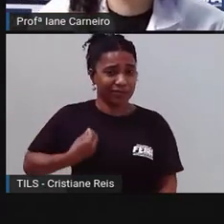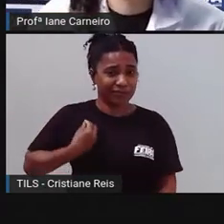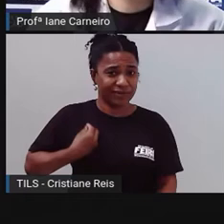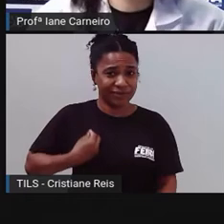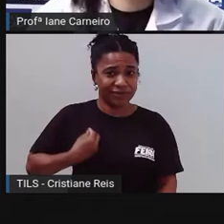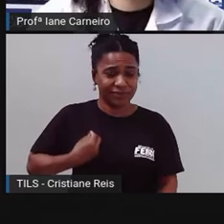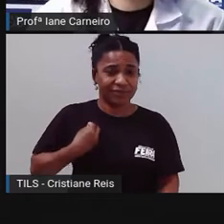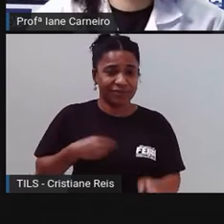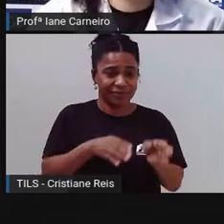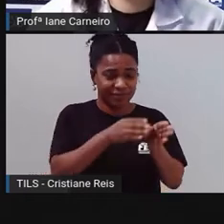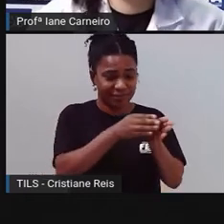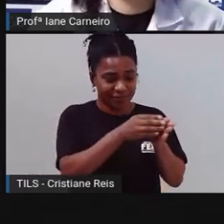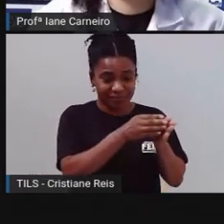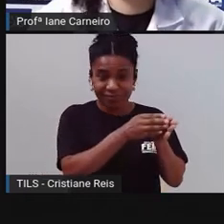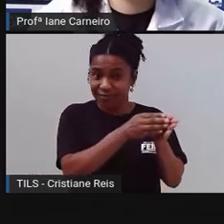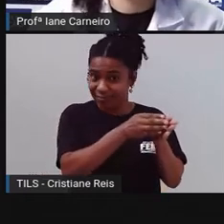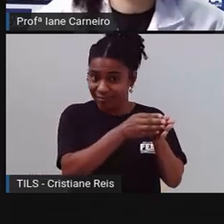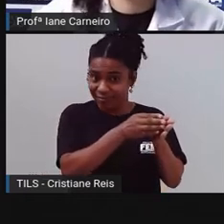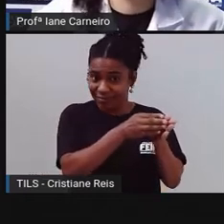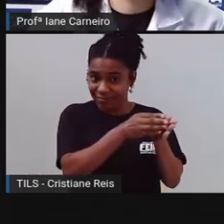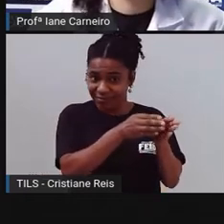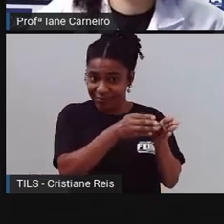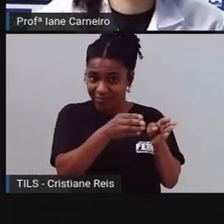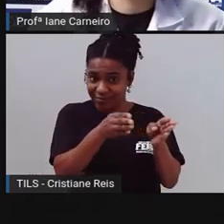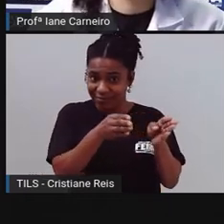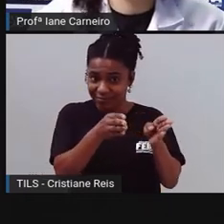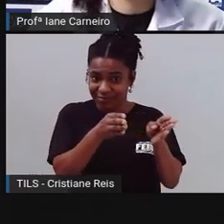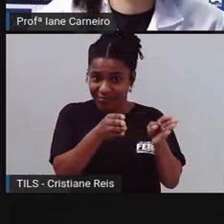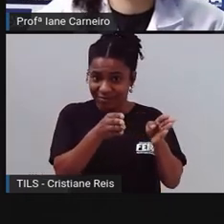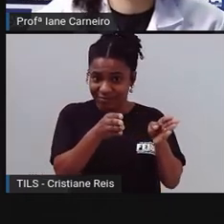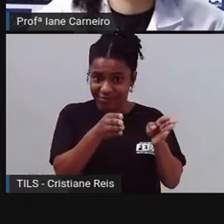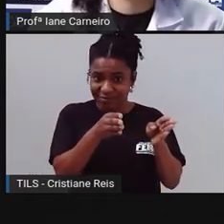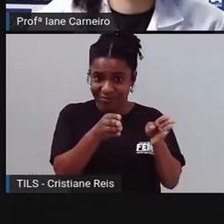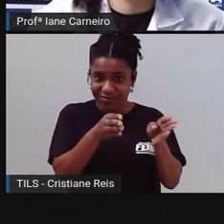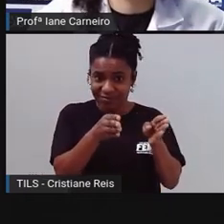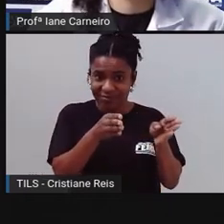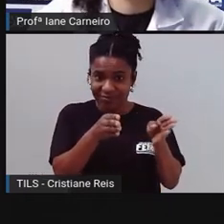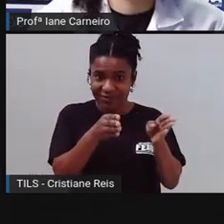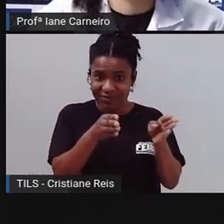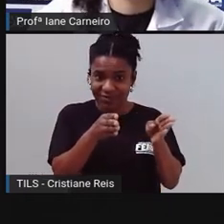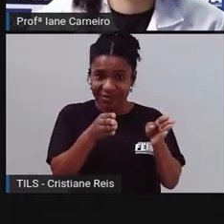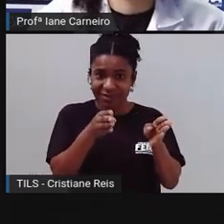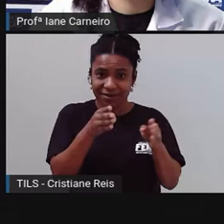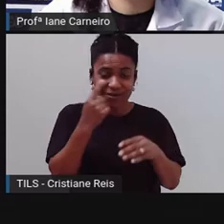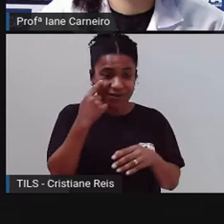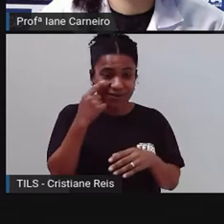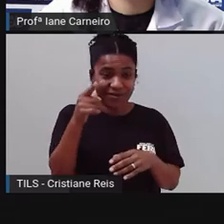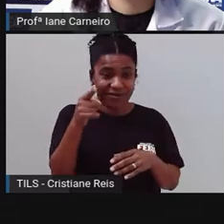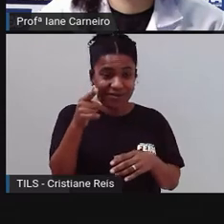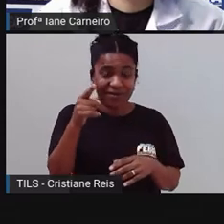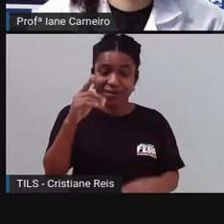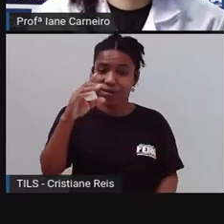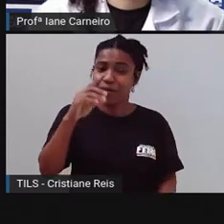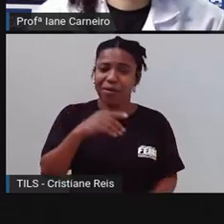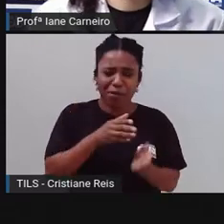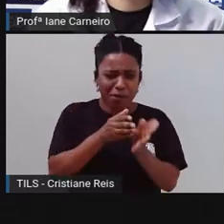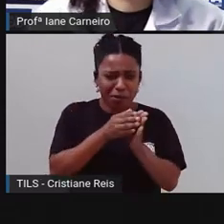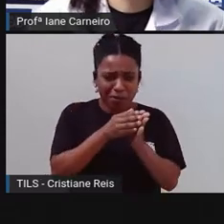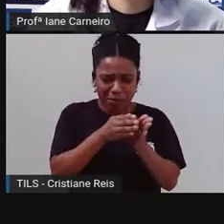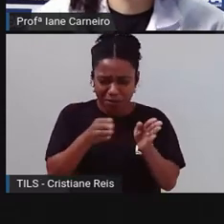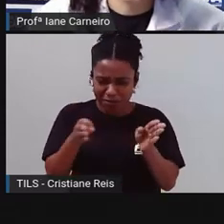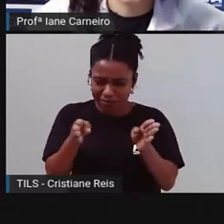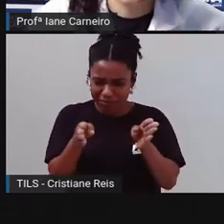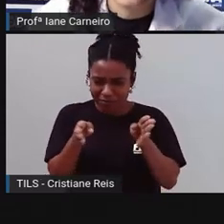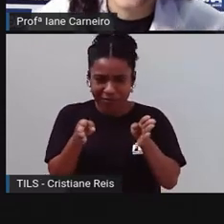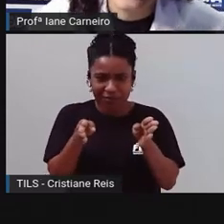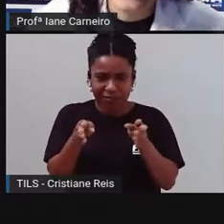meio do começo. O que é está no meio do começo? Olha a palavra começo aqui, a próxima circulando para vocês. E está